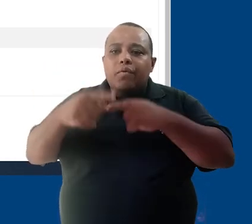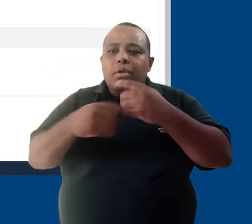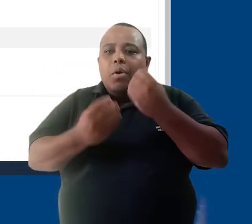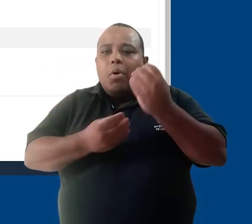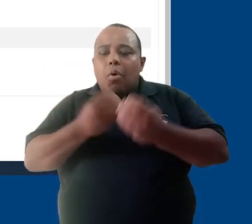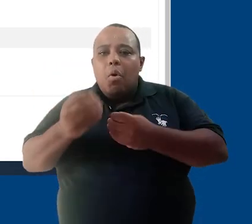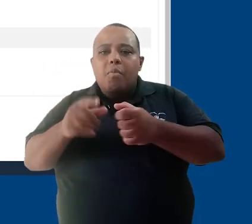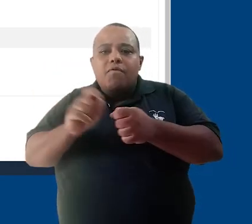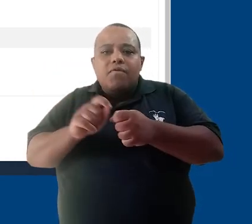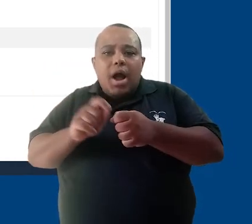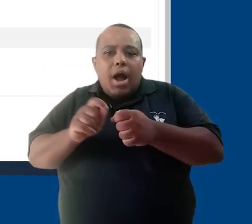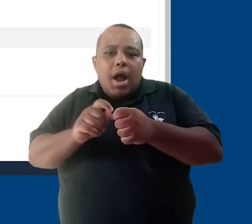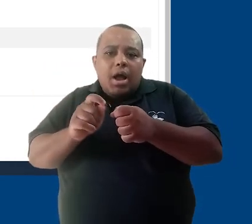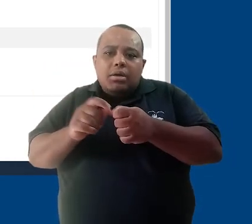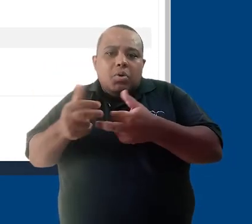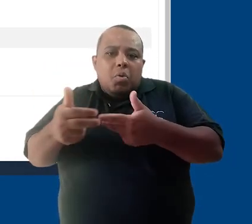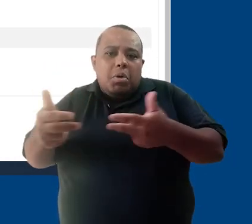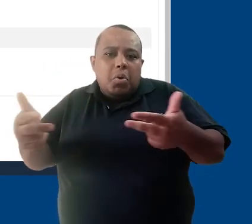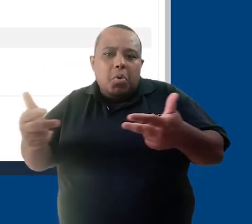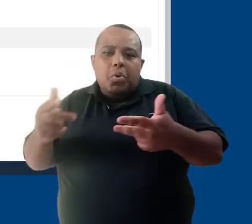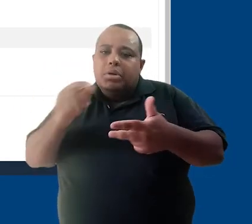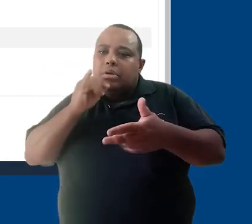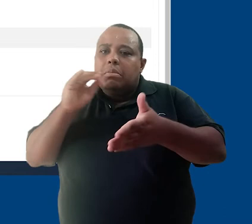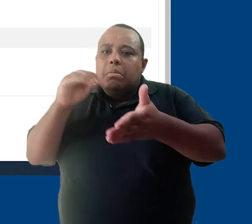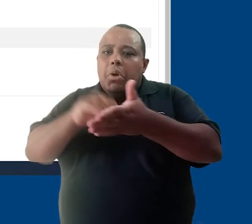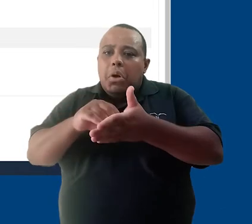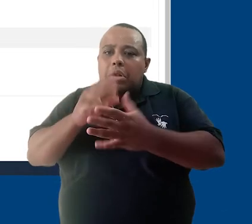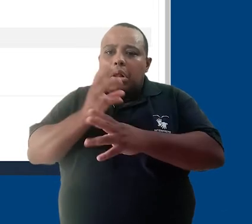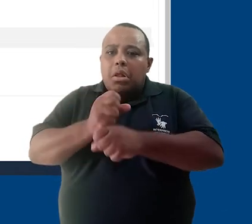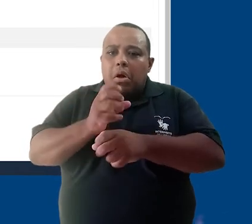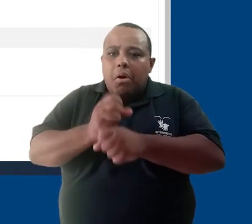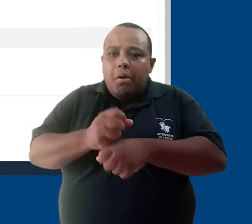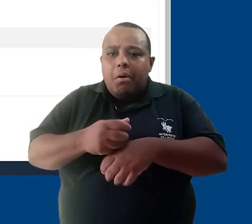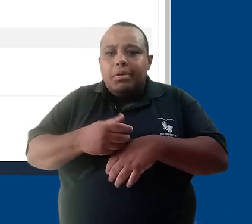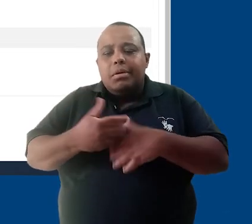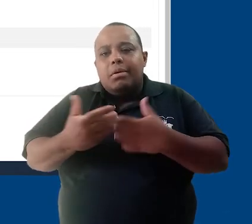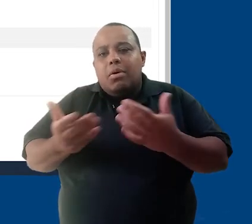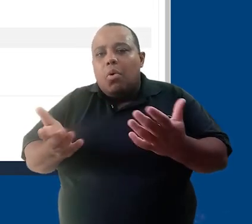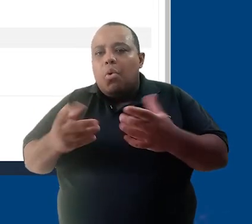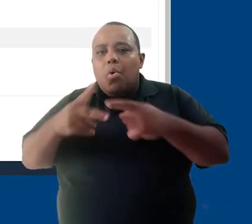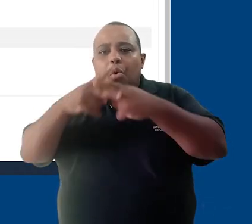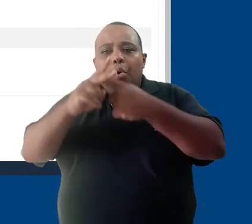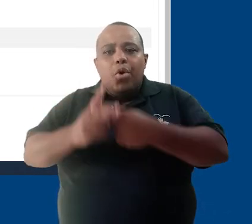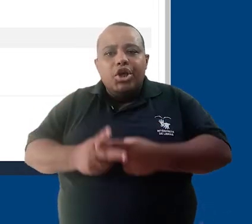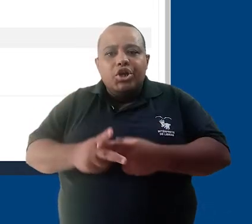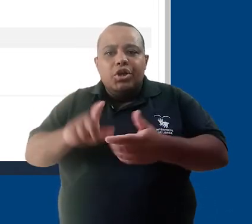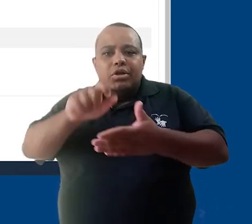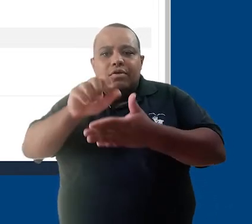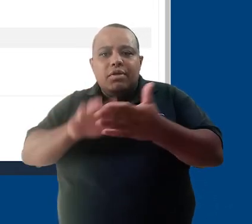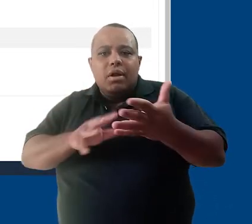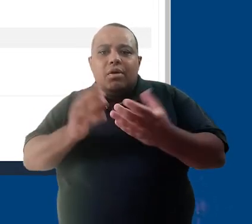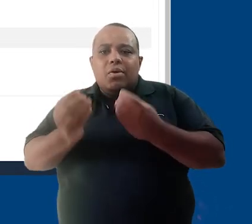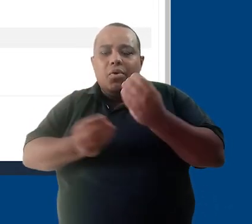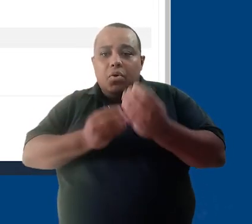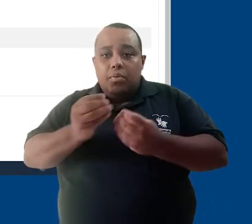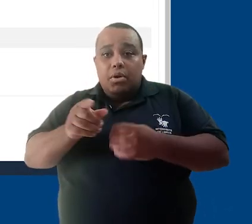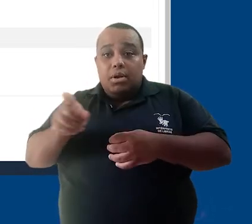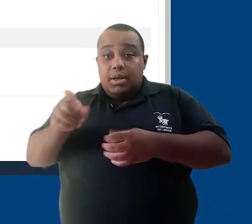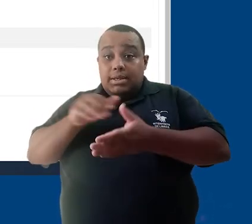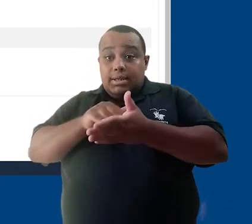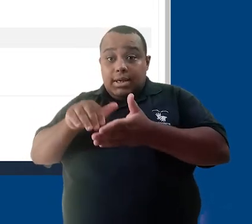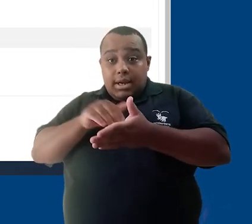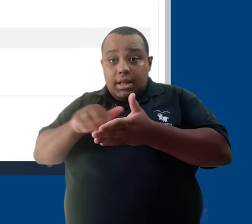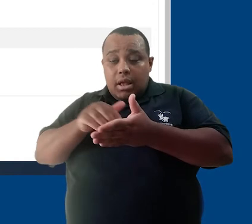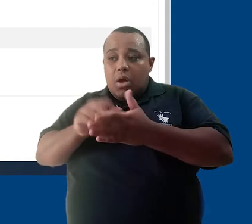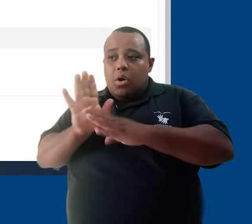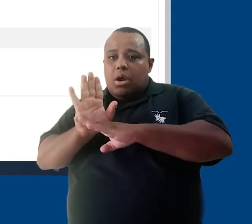dúvidas sobre como efetuar determinado procedimento, aplicar uma nota ou para fazer a correção